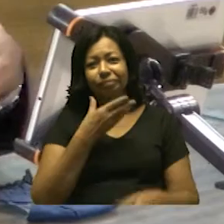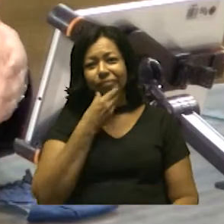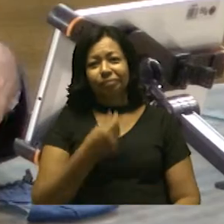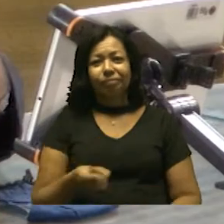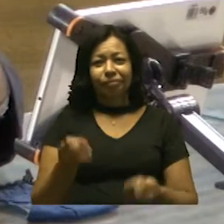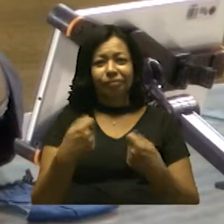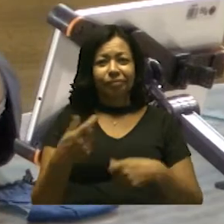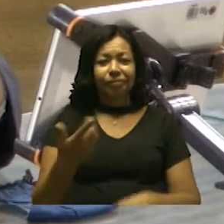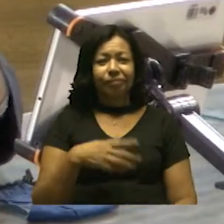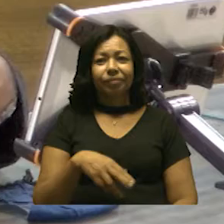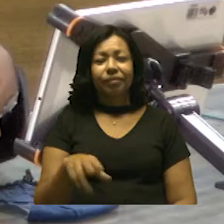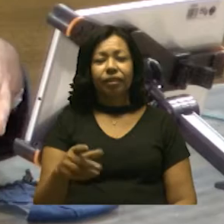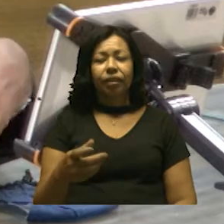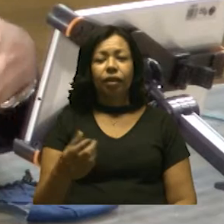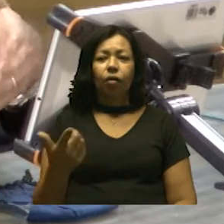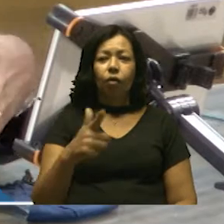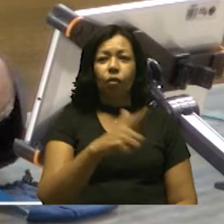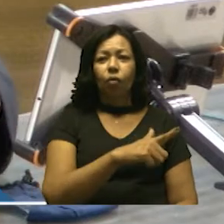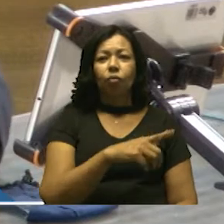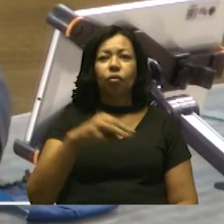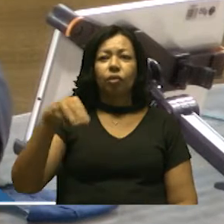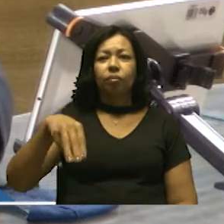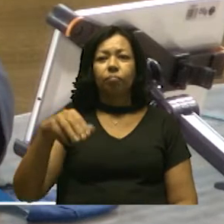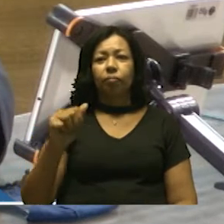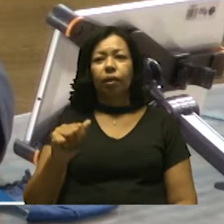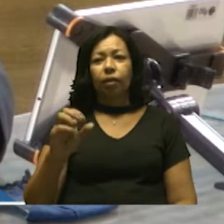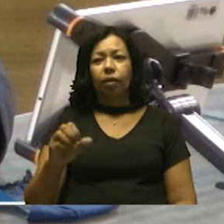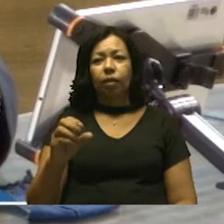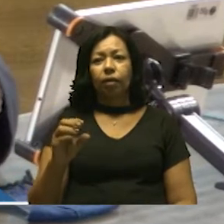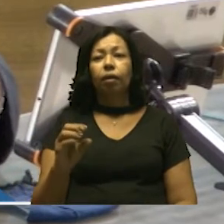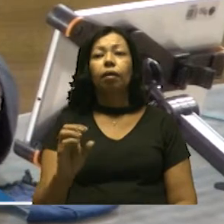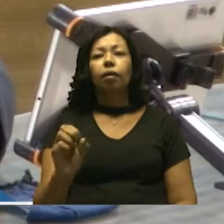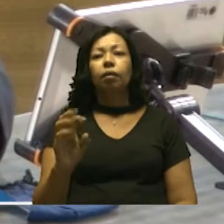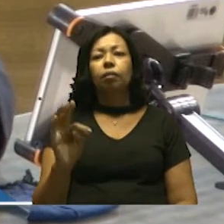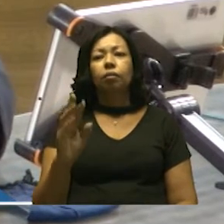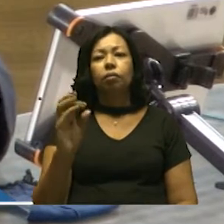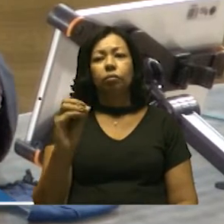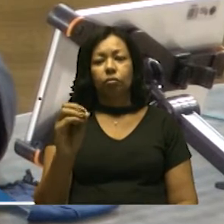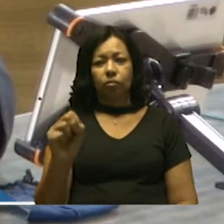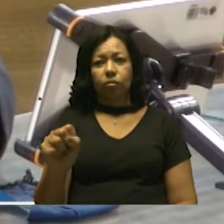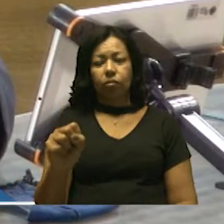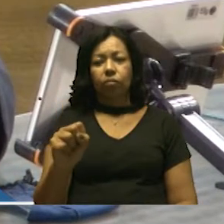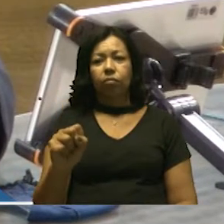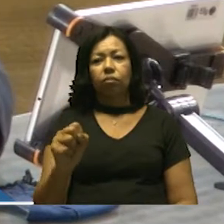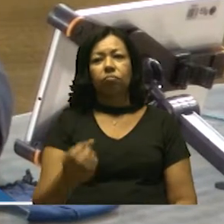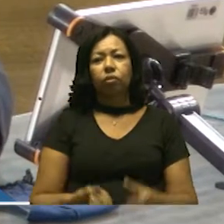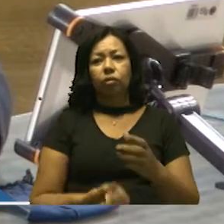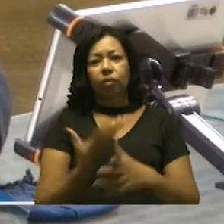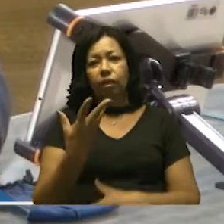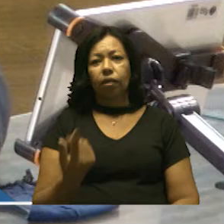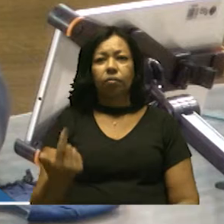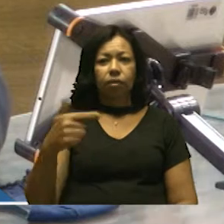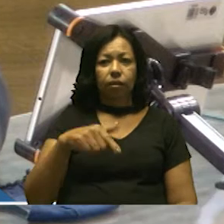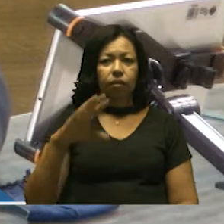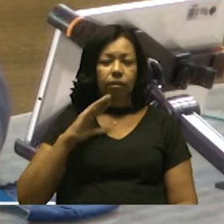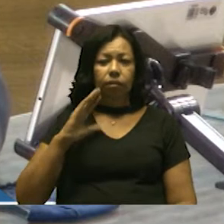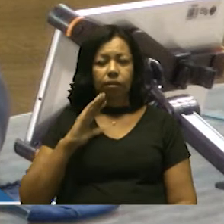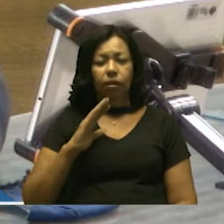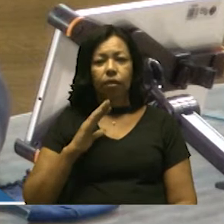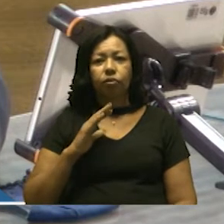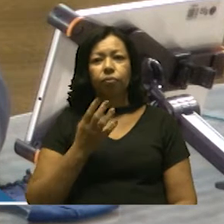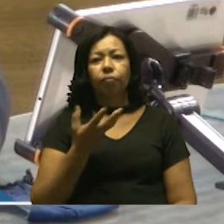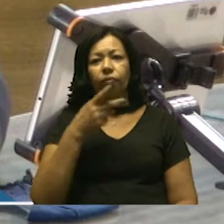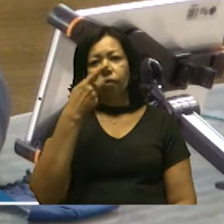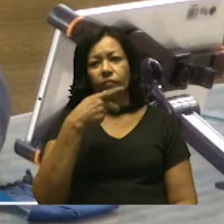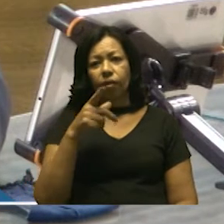Roberto Farias e outros músicos foram gerados através dos ensinamentos do Maestro Benedito Rosalino. O que eu quero